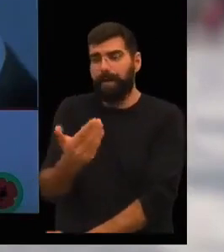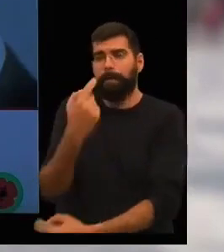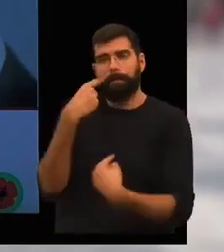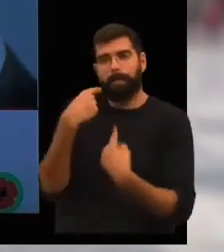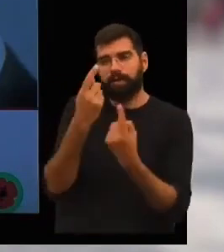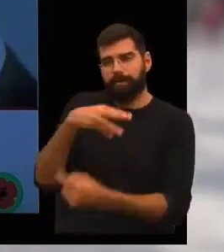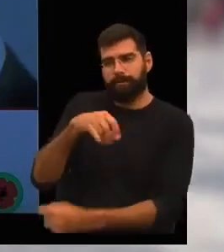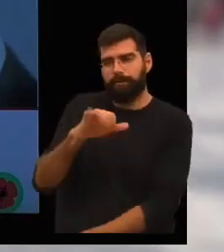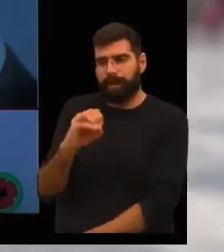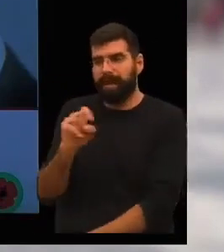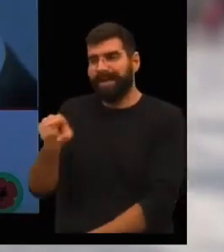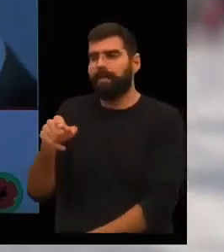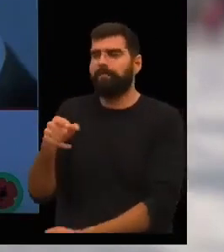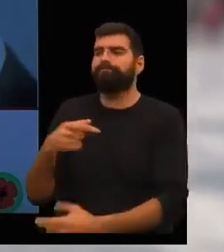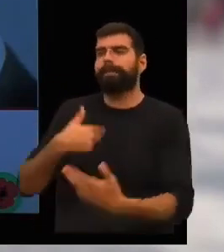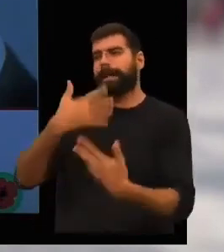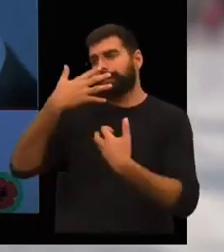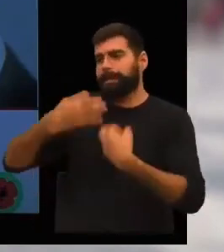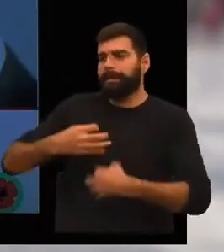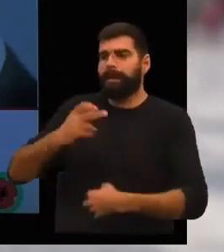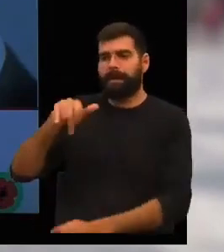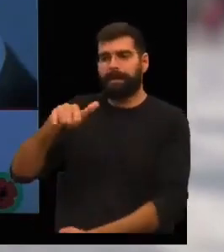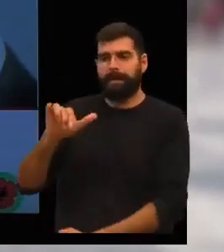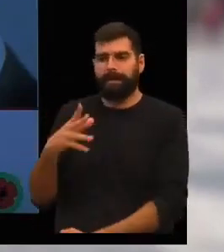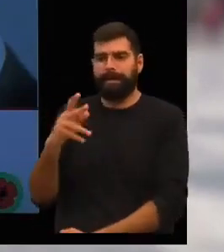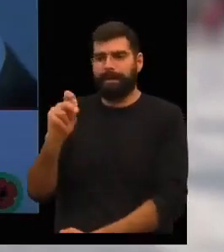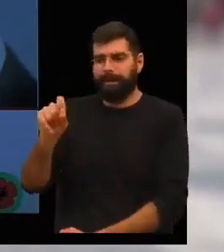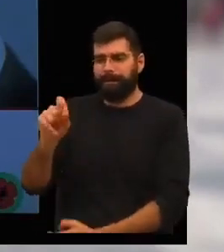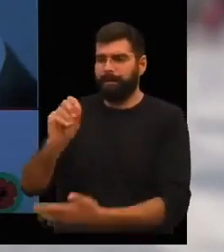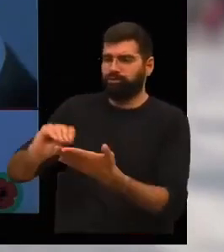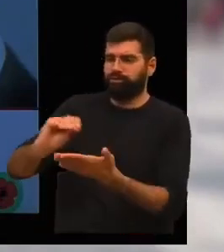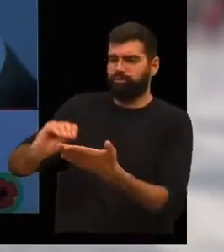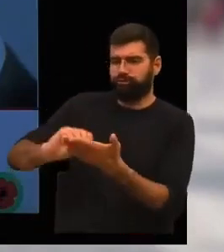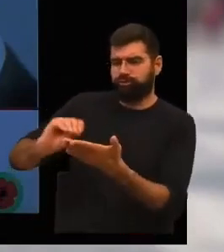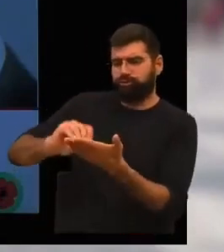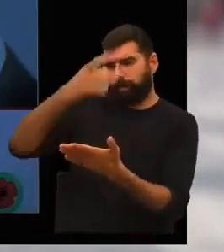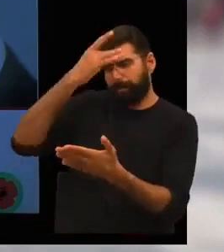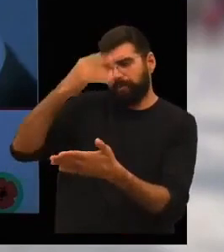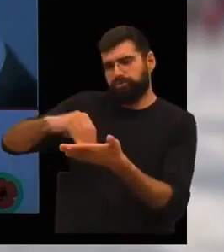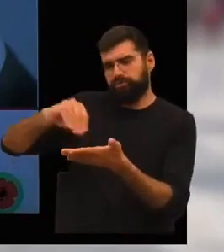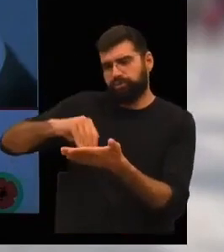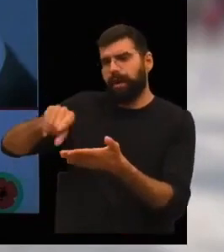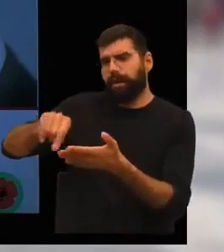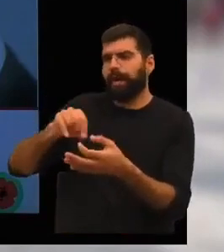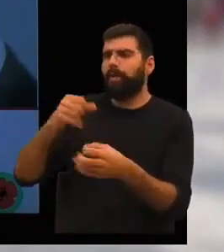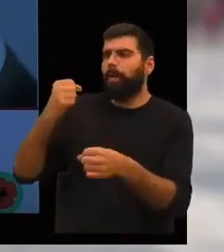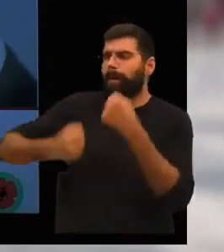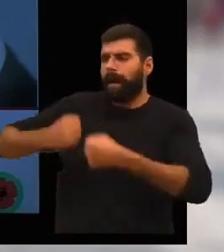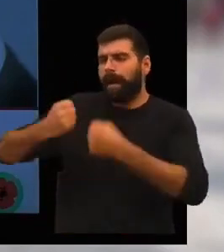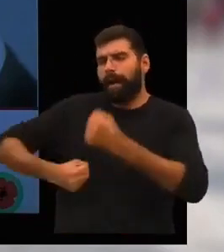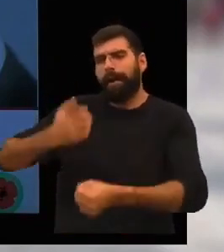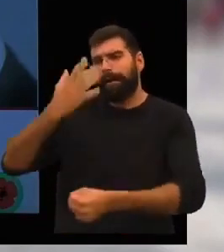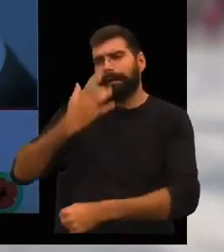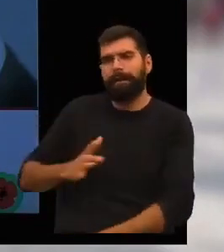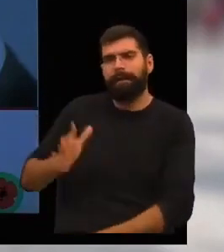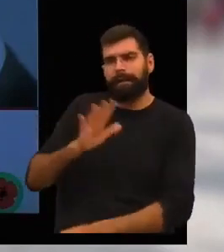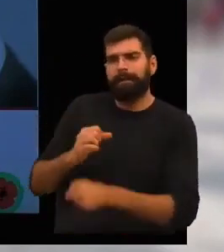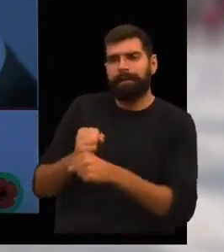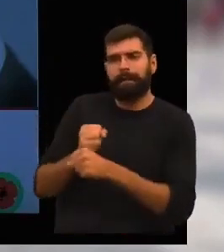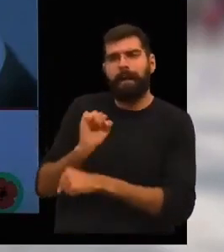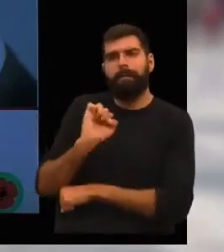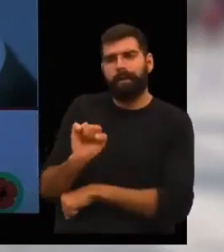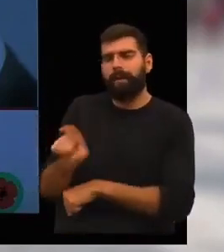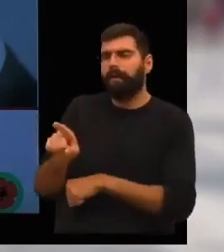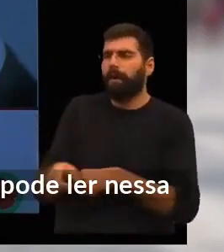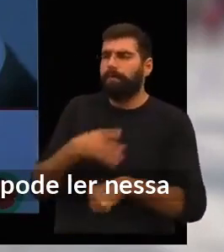Mário Domingues, anarquista, cronista e escritor da condição negra, centrada na obra de rebelião negra do autor, realizada com